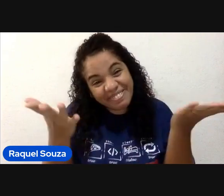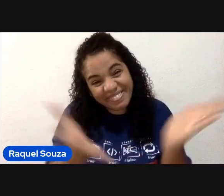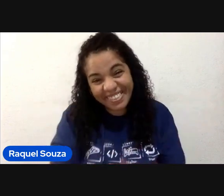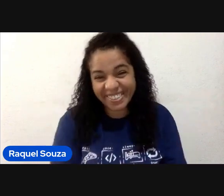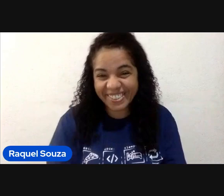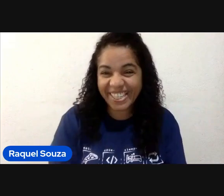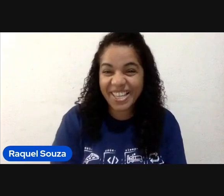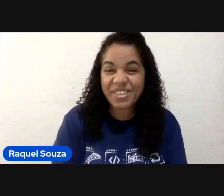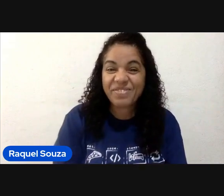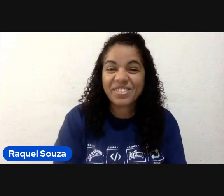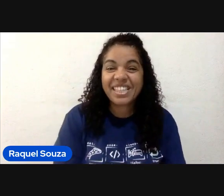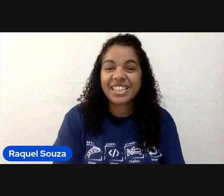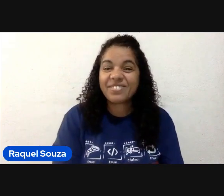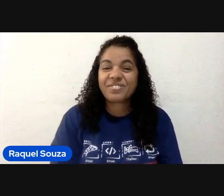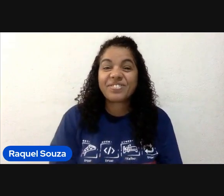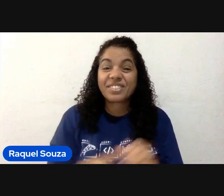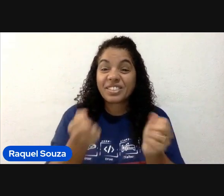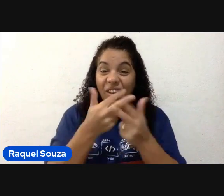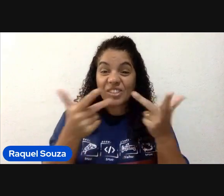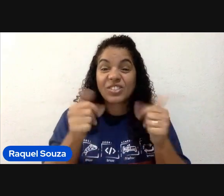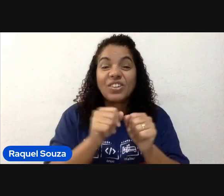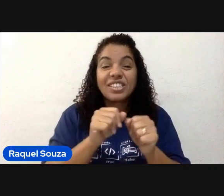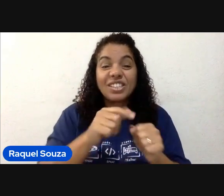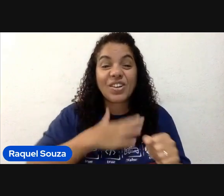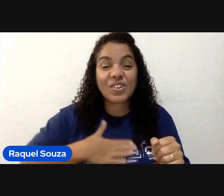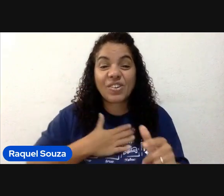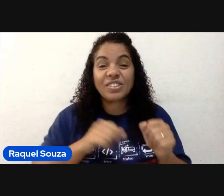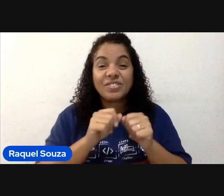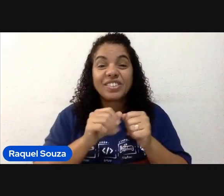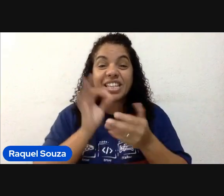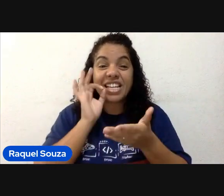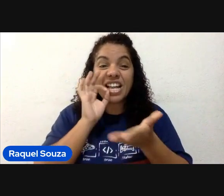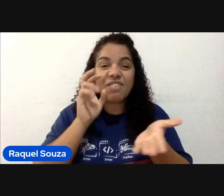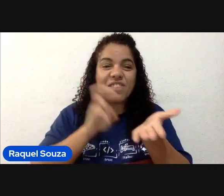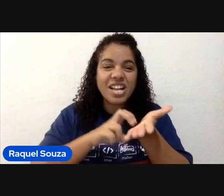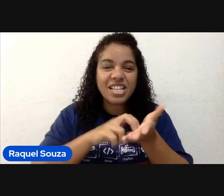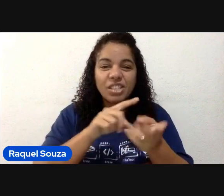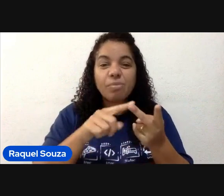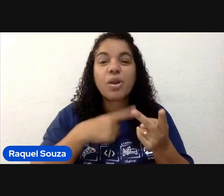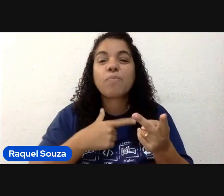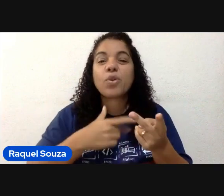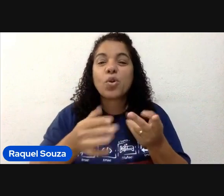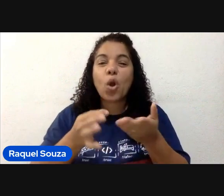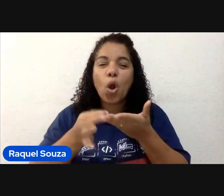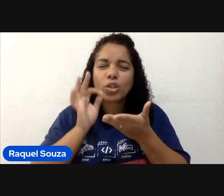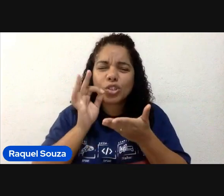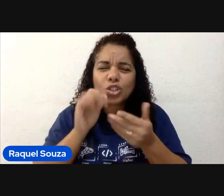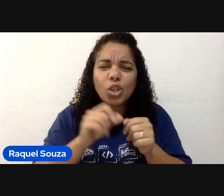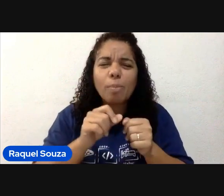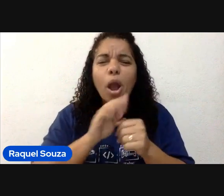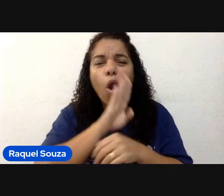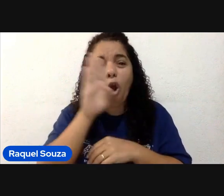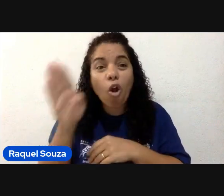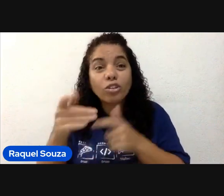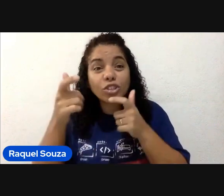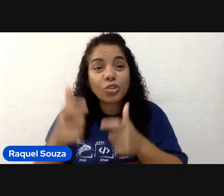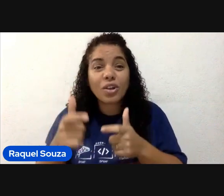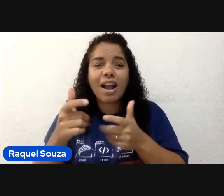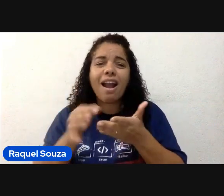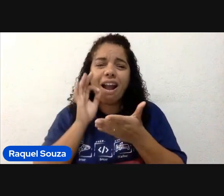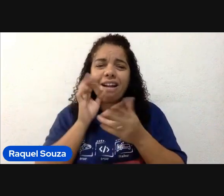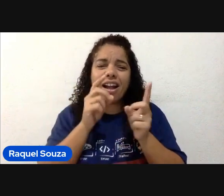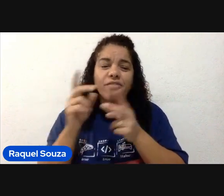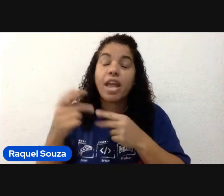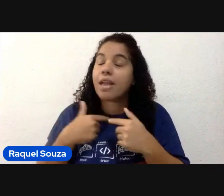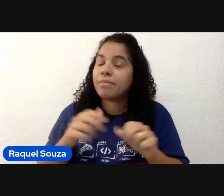Então, é uma das coisas que eu gosto de fazer cafezinho de manhã. Eu gosto de tomar, eu gosto de ir em cafeteria. É uma paixão minha,